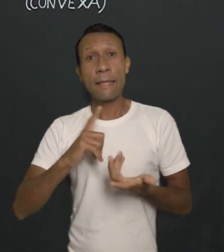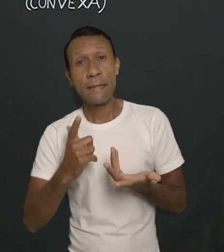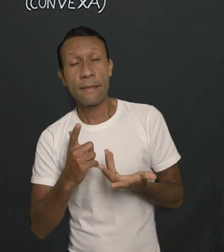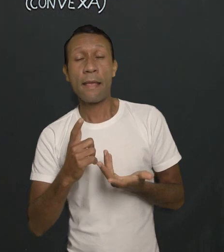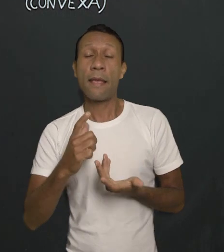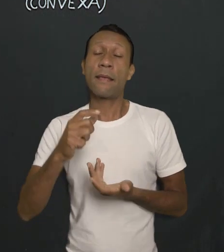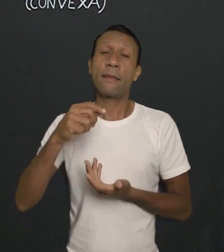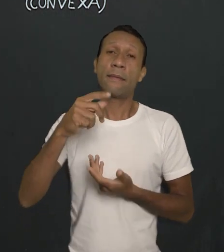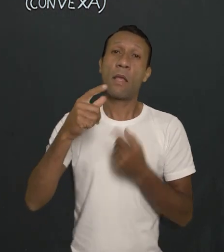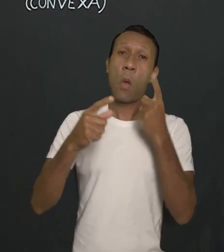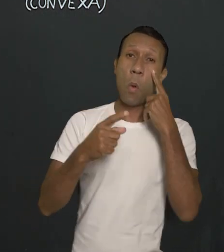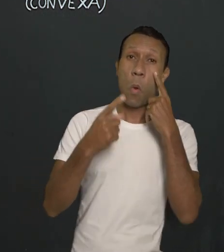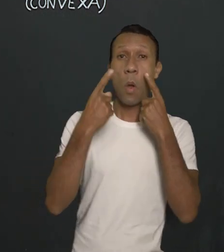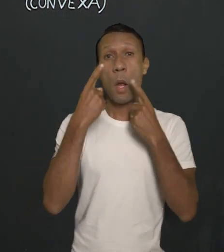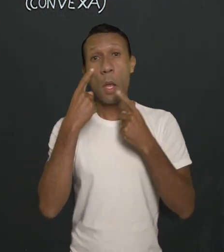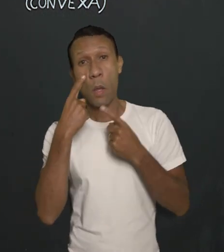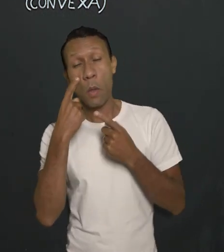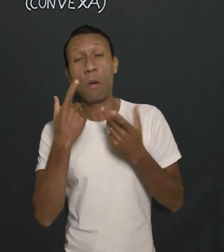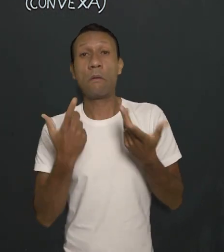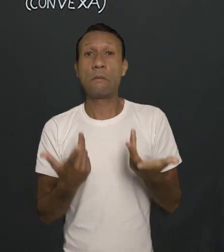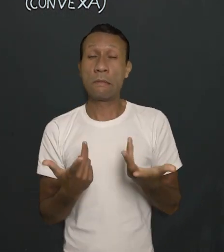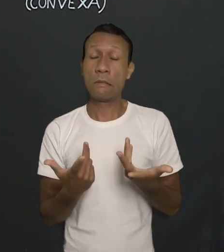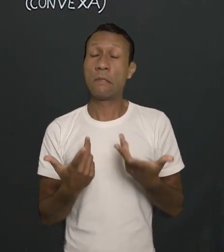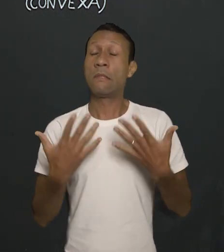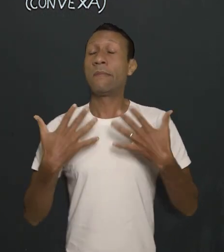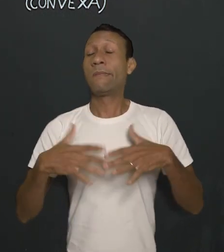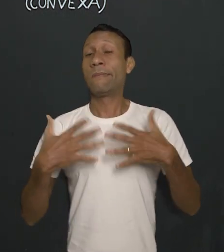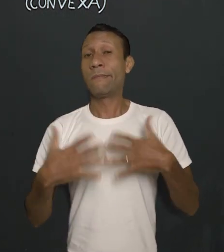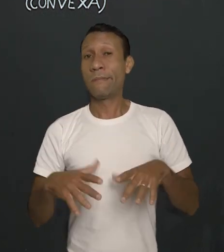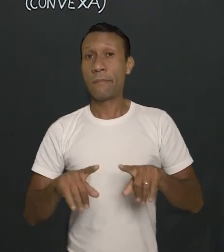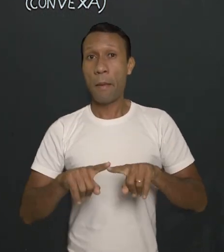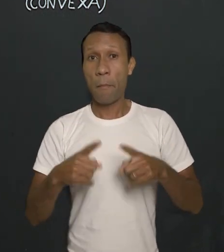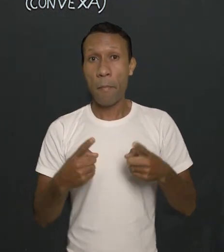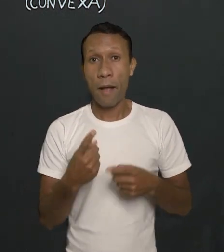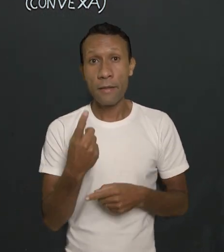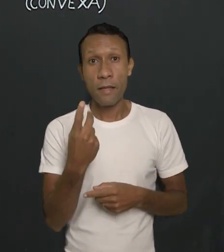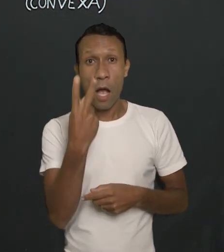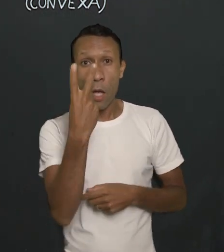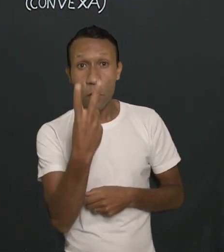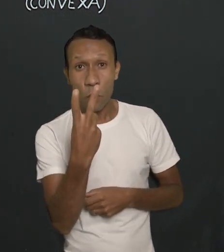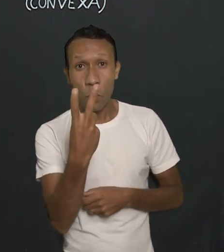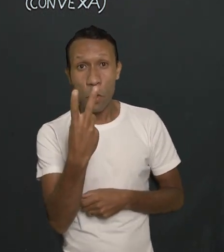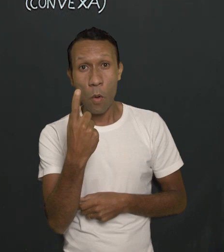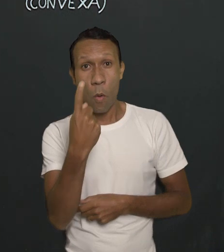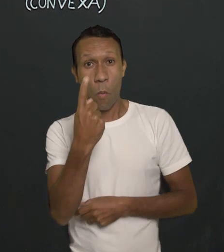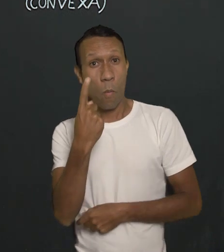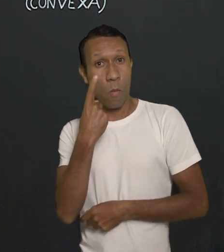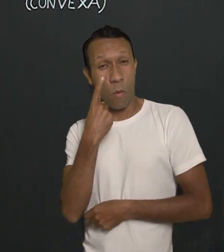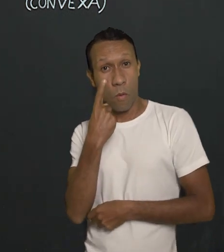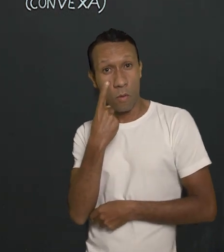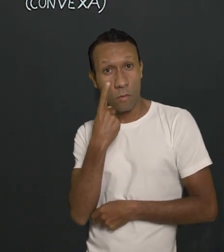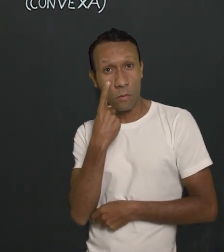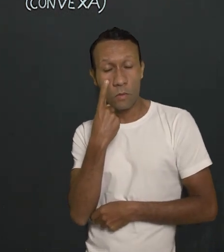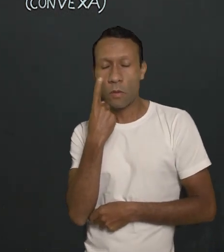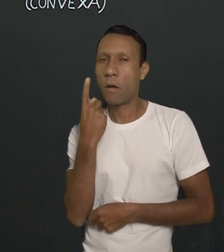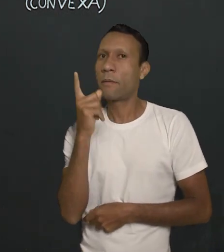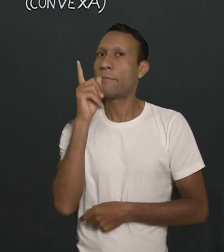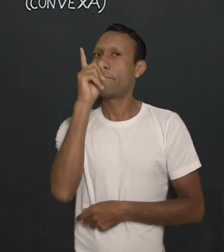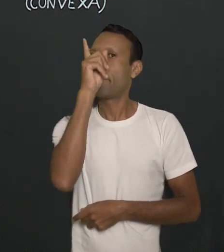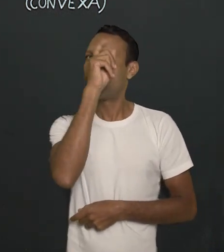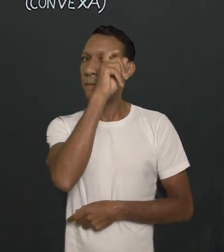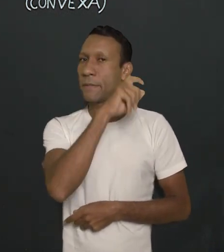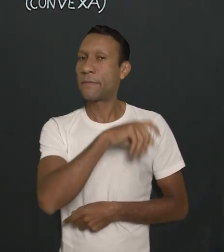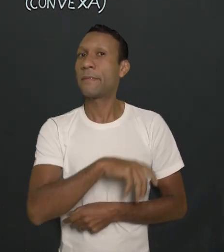miopia em um, hipermetropia no outro. Olha que tenso. Agora, duas no mesmo olho, assim, como são condições